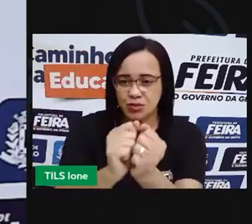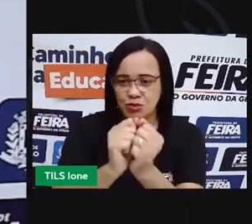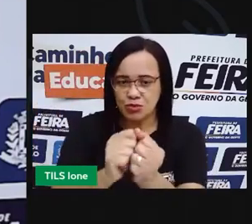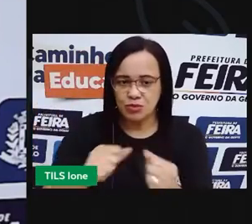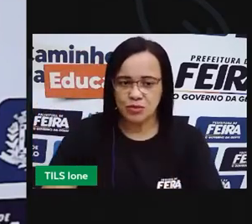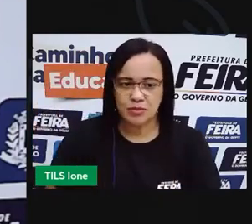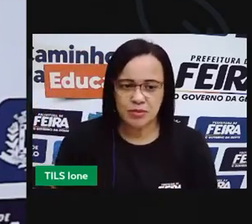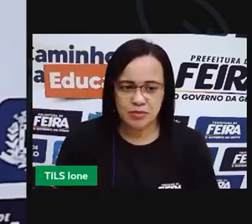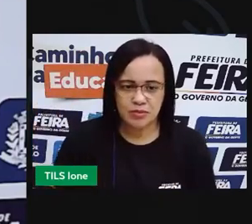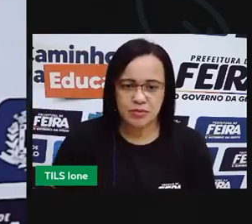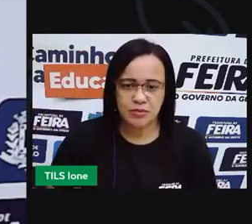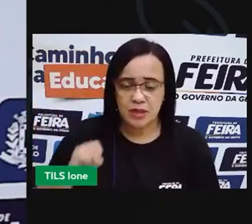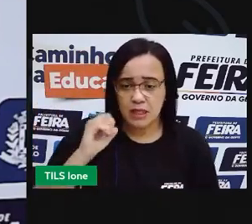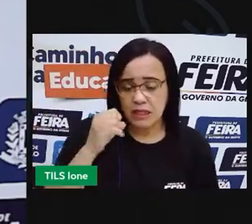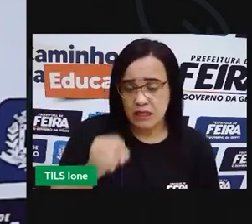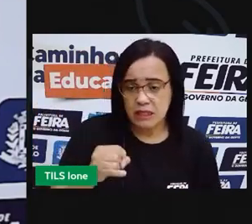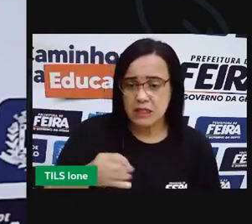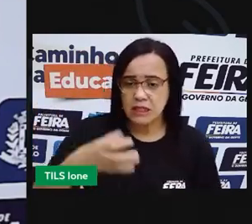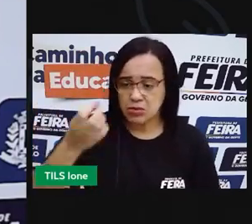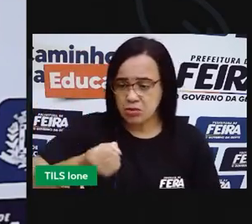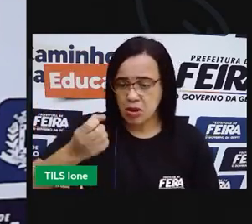E se o leite derramar?